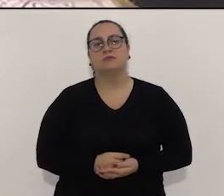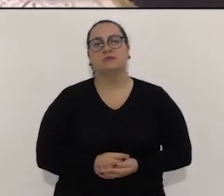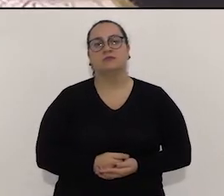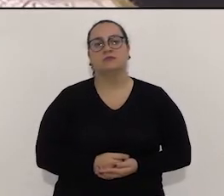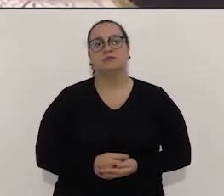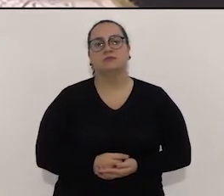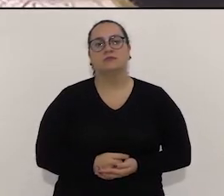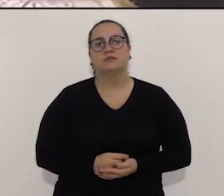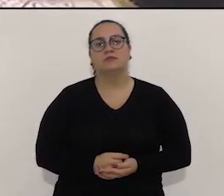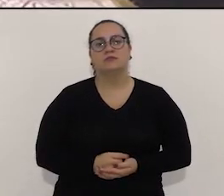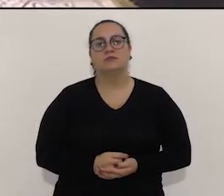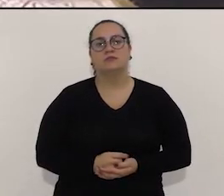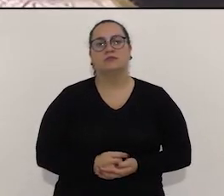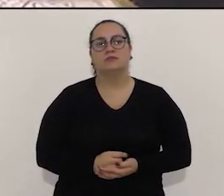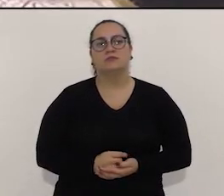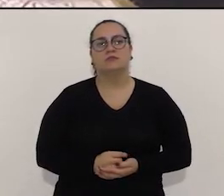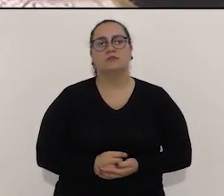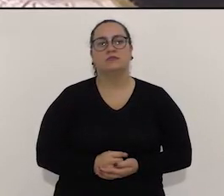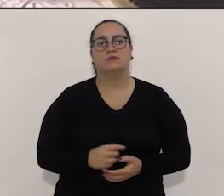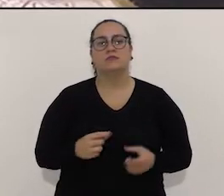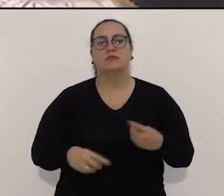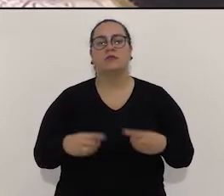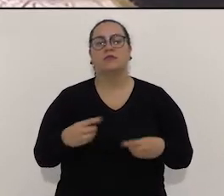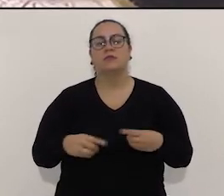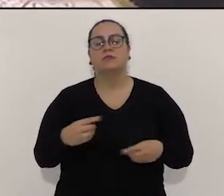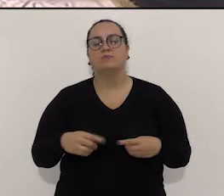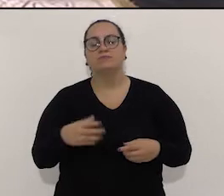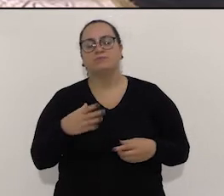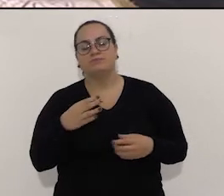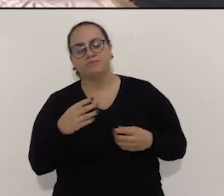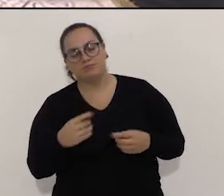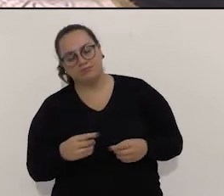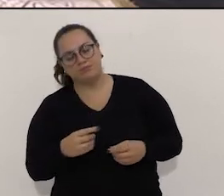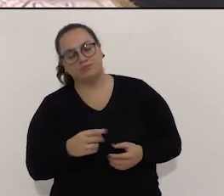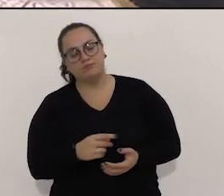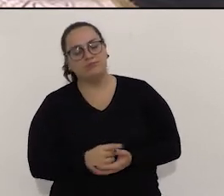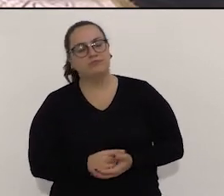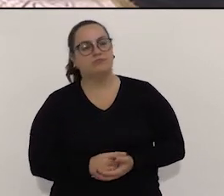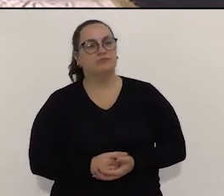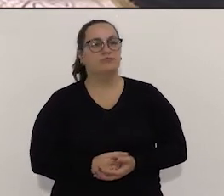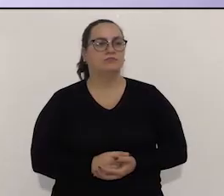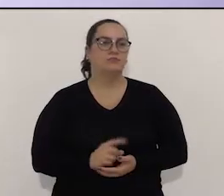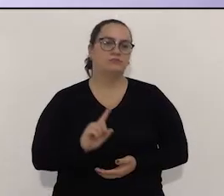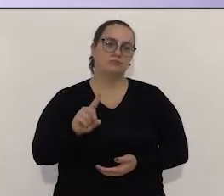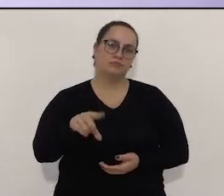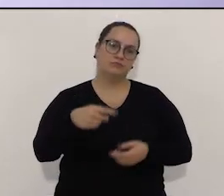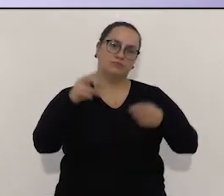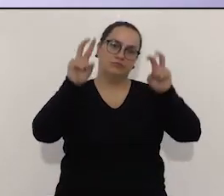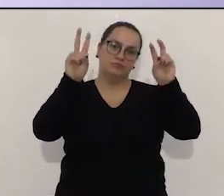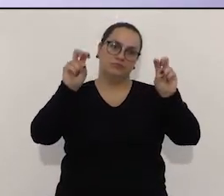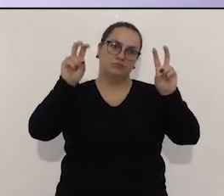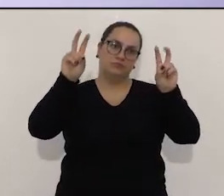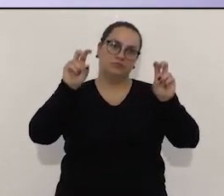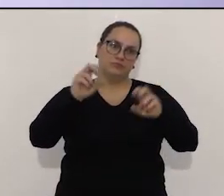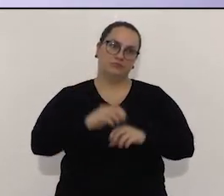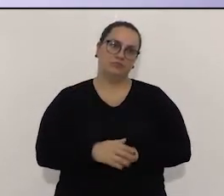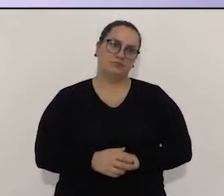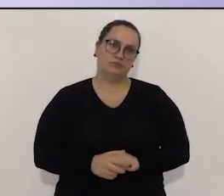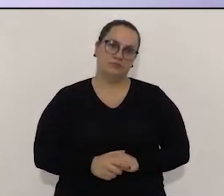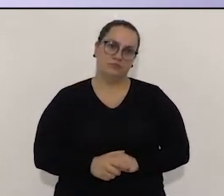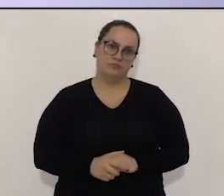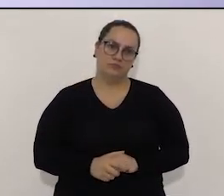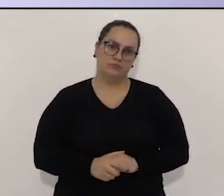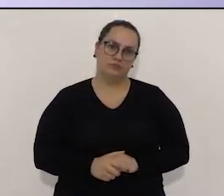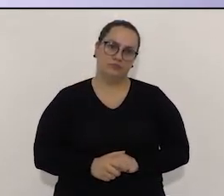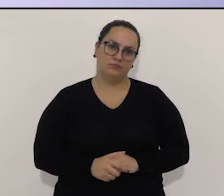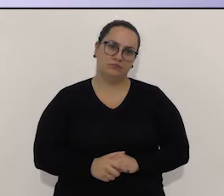Então a gente tem que ter uma situação de justiça para esses trabalhadores. Obrigado. O próximo tema para